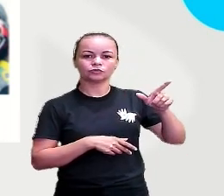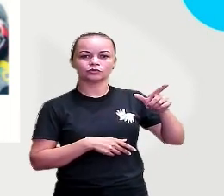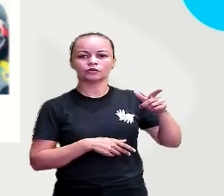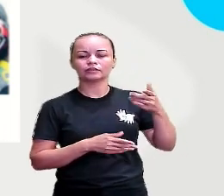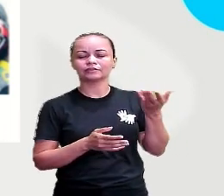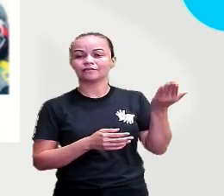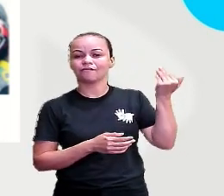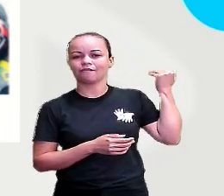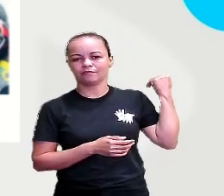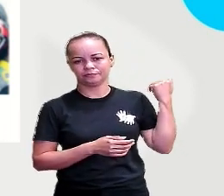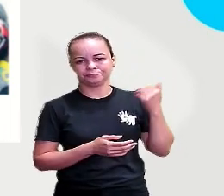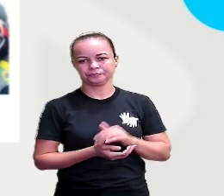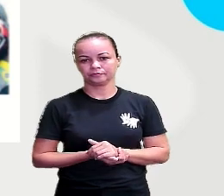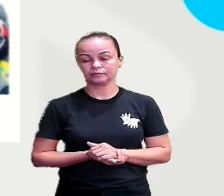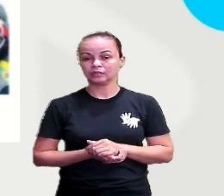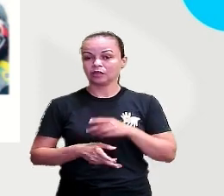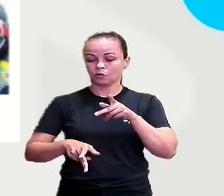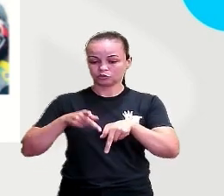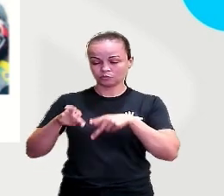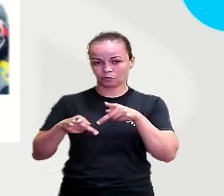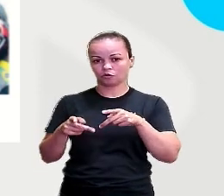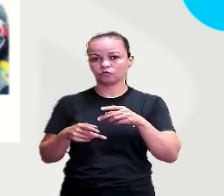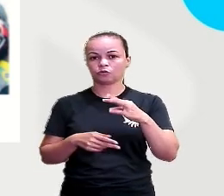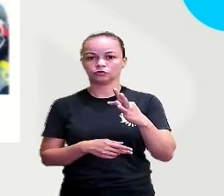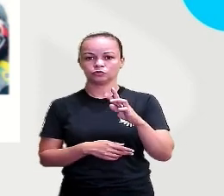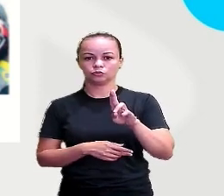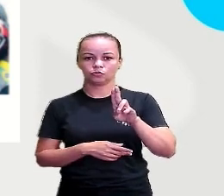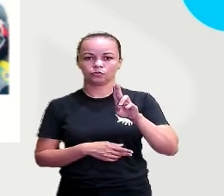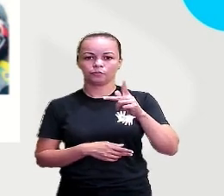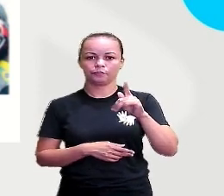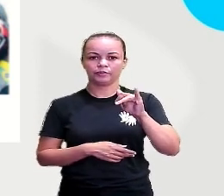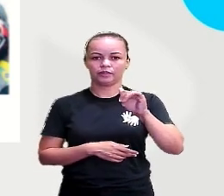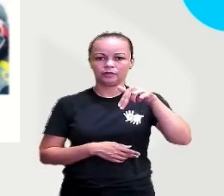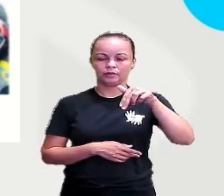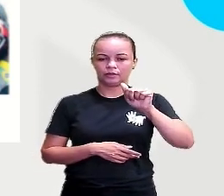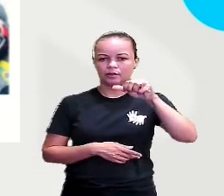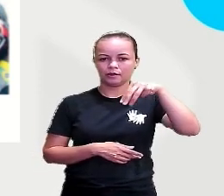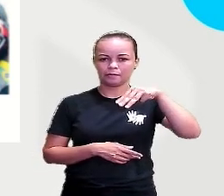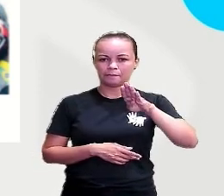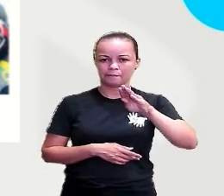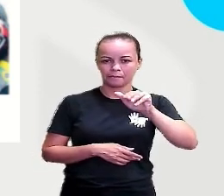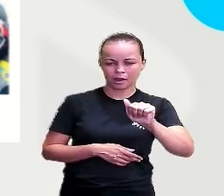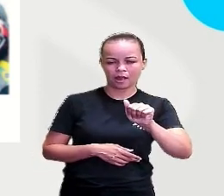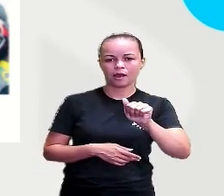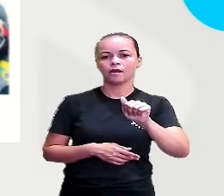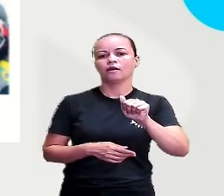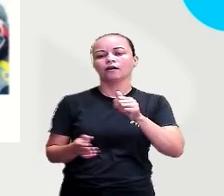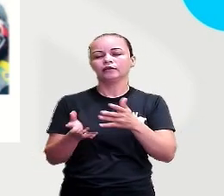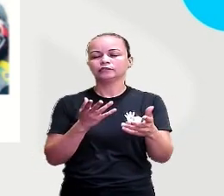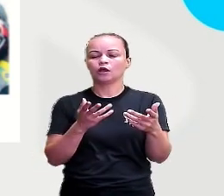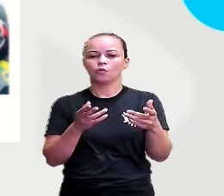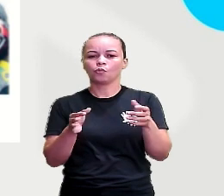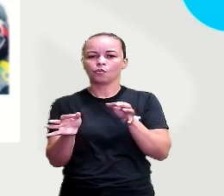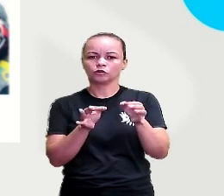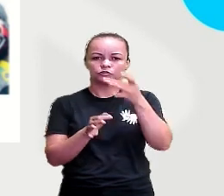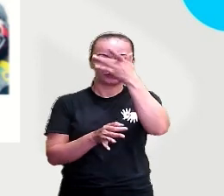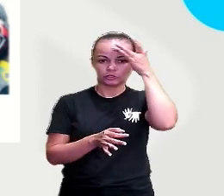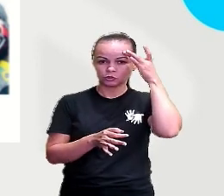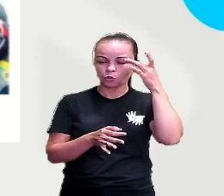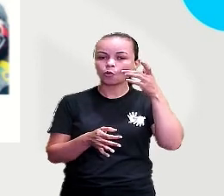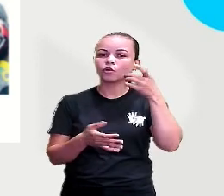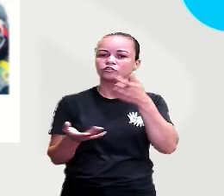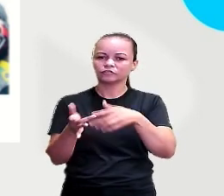antigamente. Em alguns povos, como os Tupinambá, os chefes de família se reuniam e tomavam as decisões,